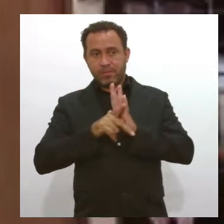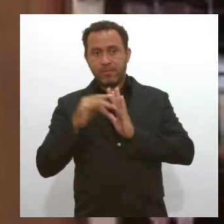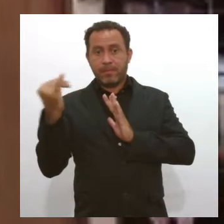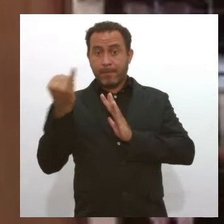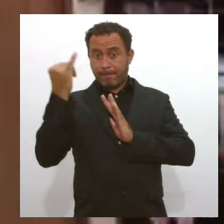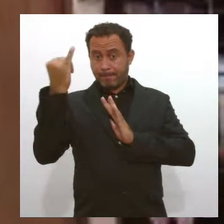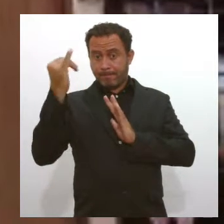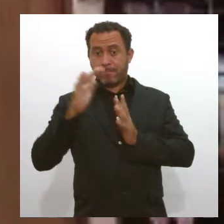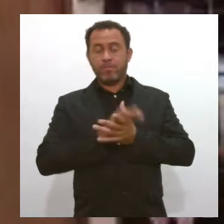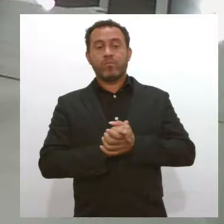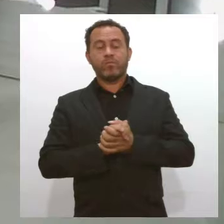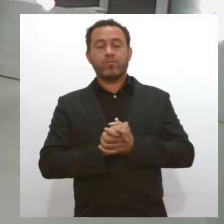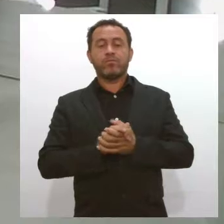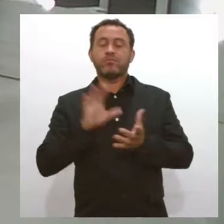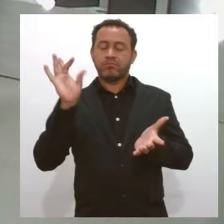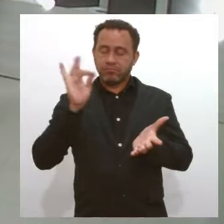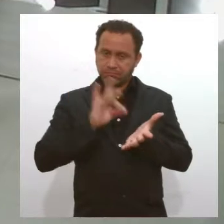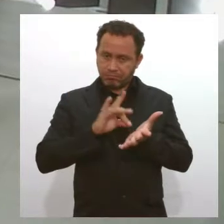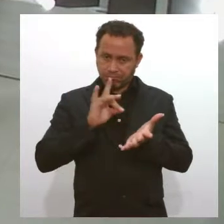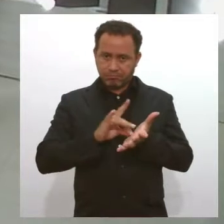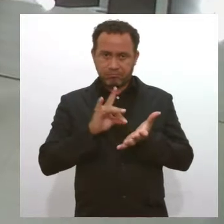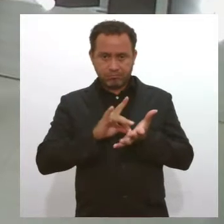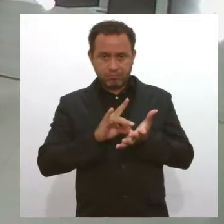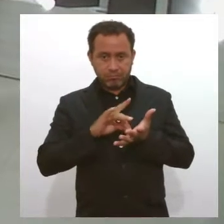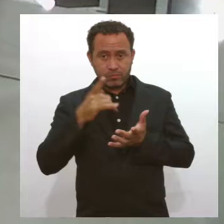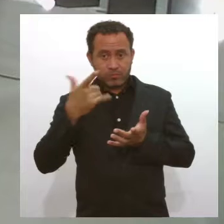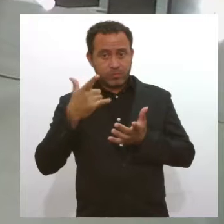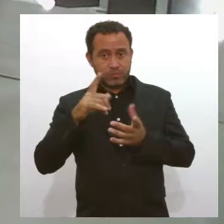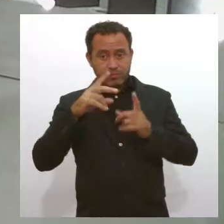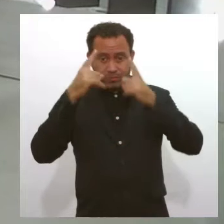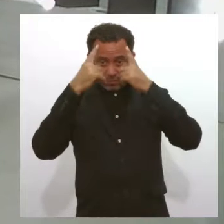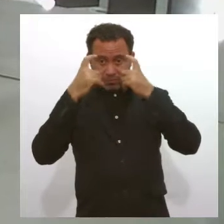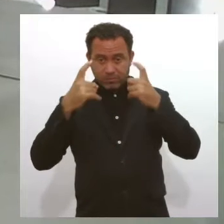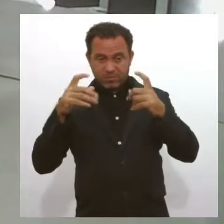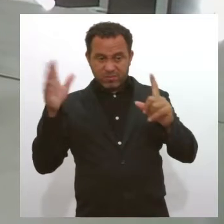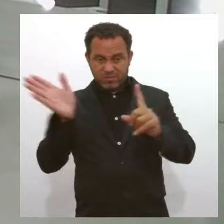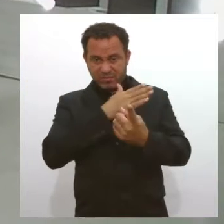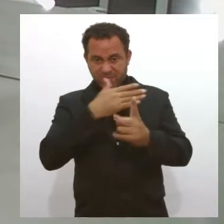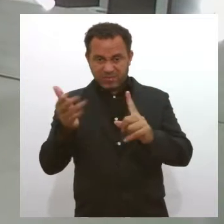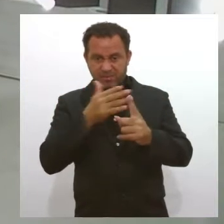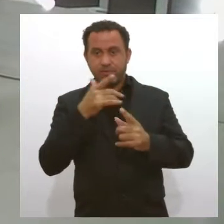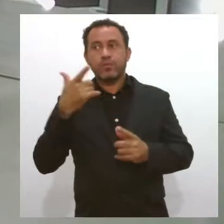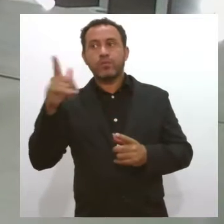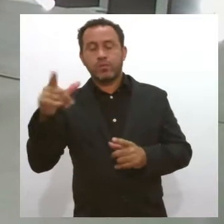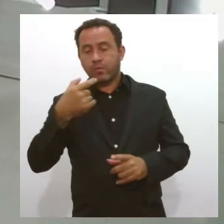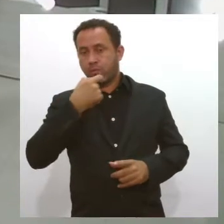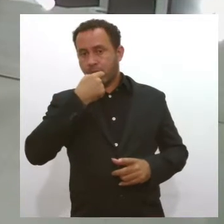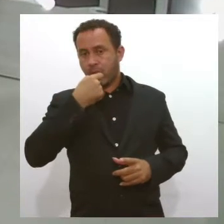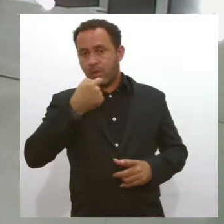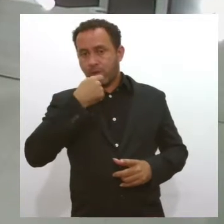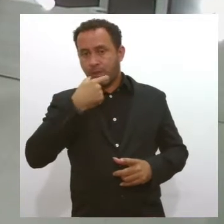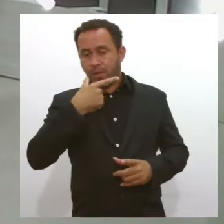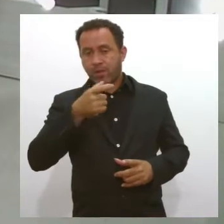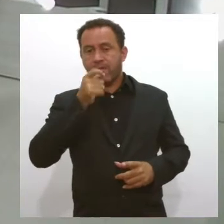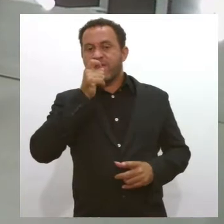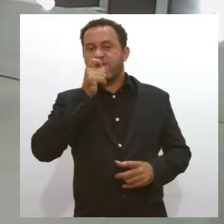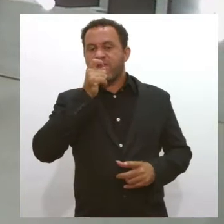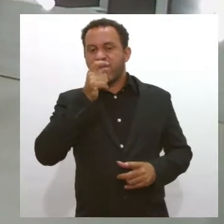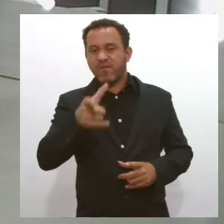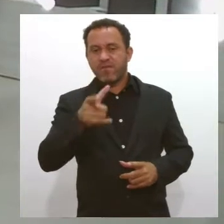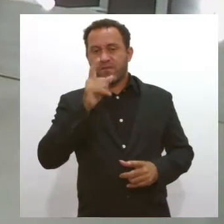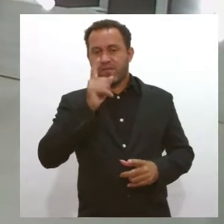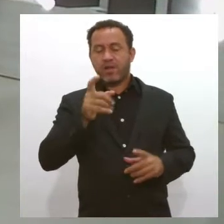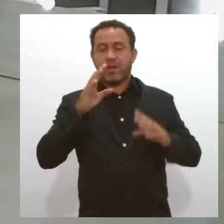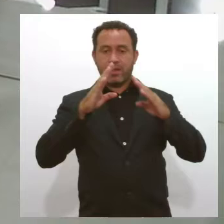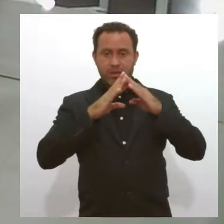importante. Com certeza, porque não existe só a violência física, tem outros tipos de violência também. Na maioria das vezes o agressor está dentro da